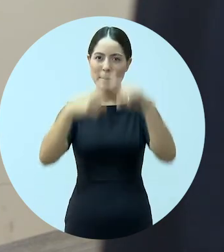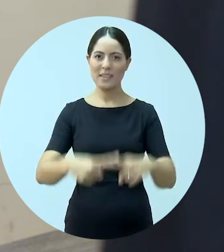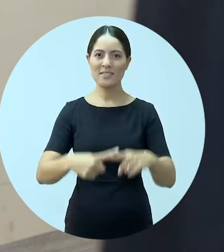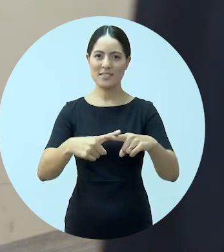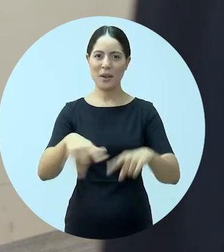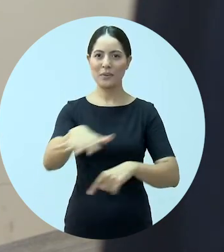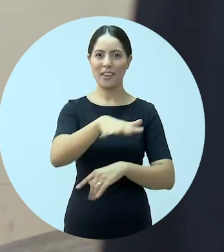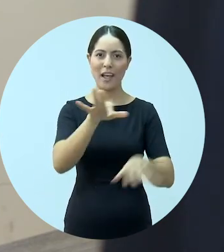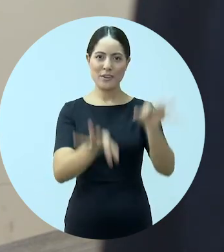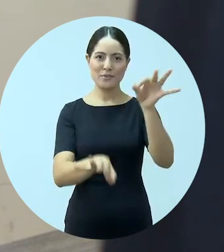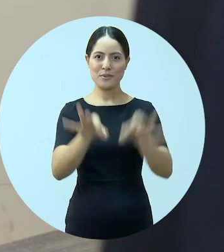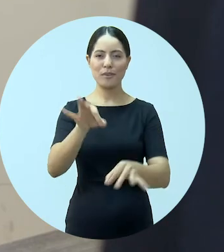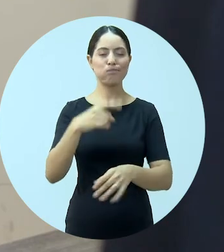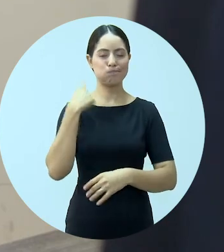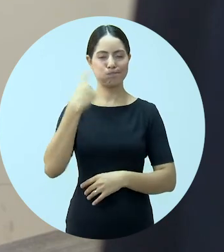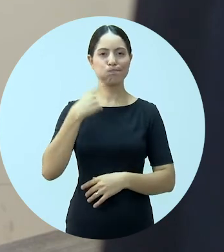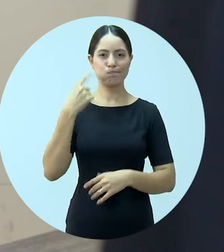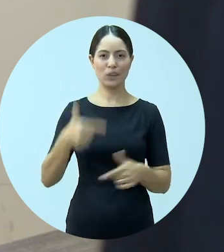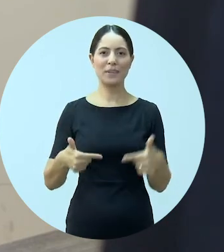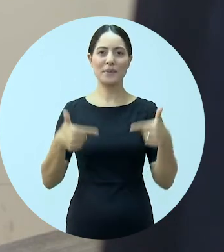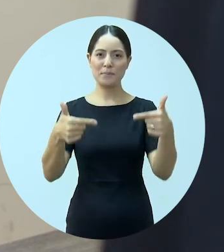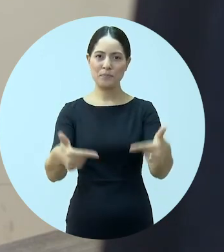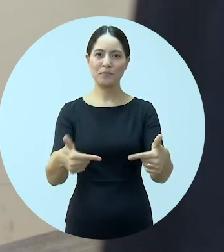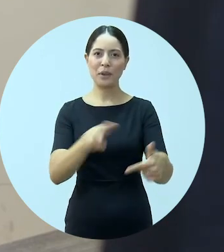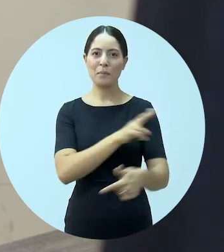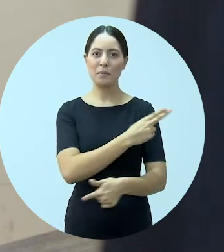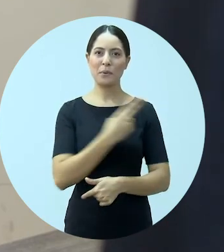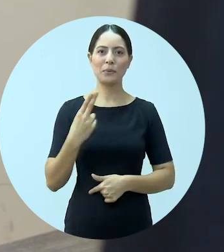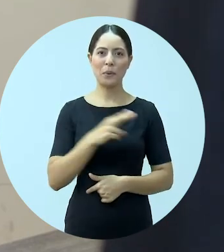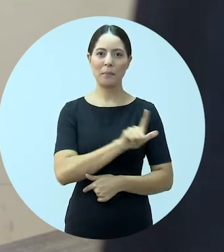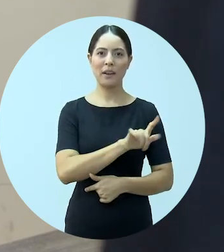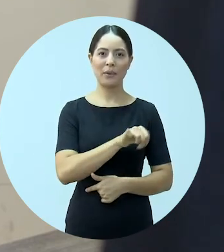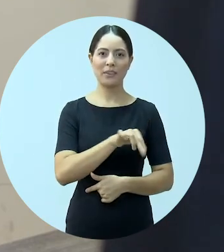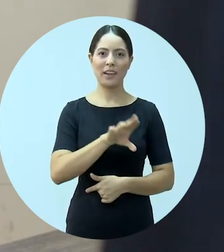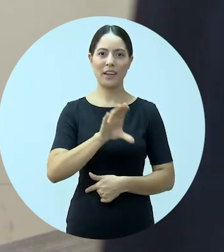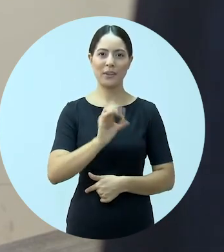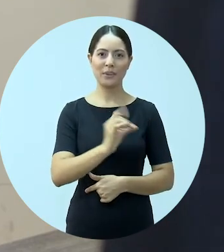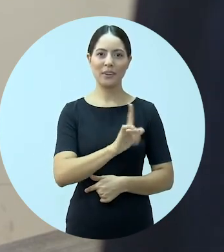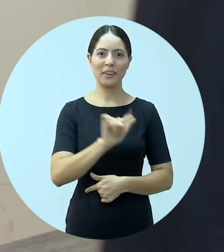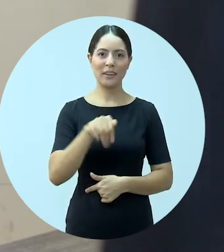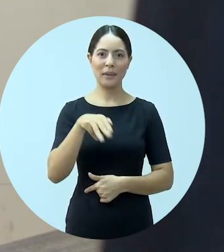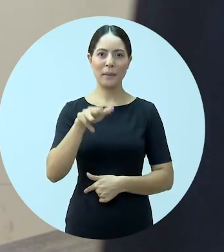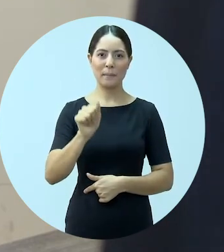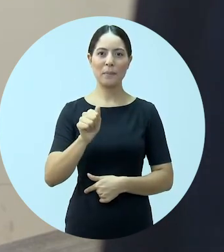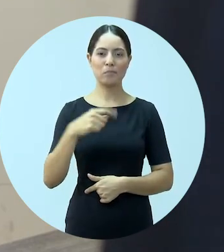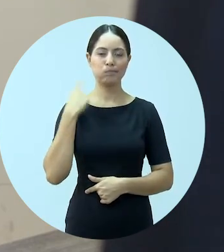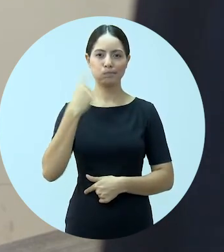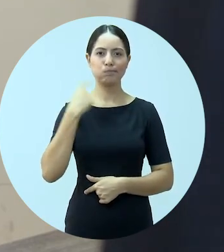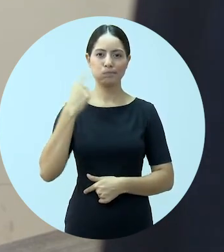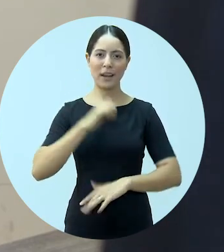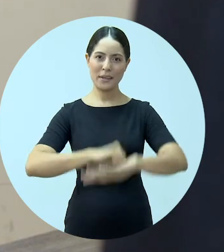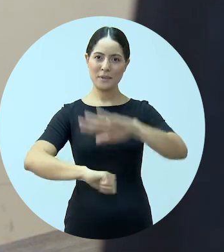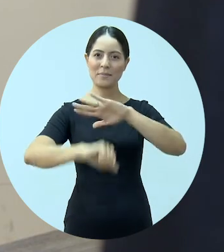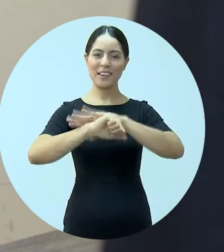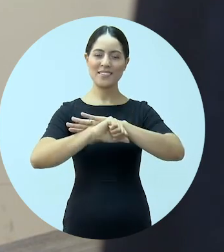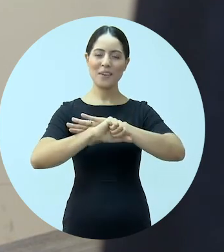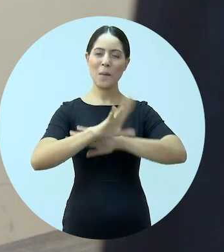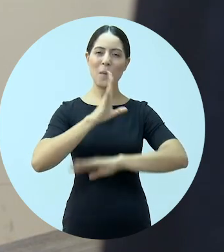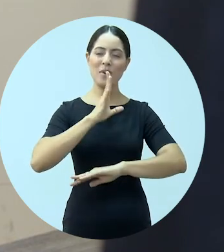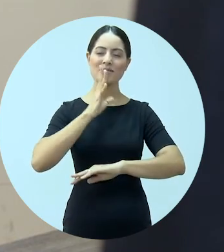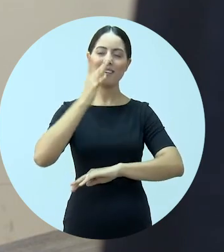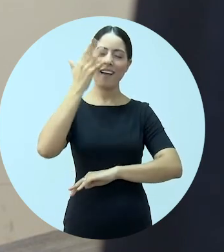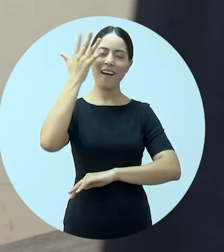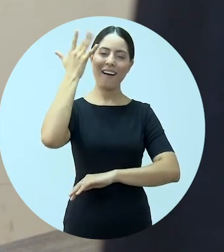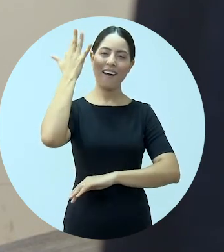nesse mercado tão competitivo e tão apaixonante que é a advocacia. Ao falar Leonardo Lima, consiga associar. É aquele advogado